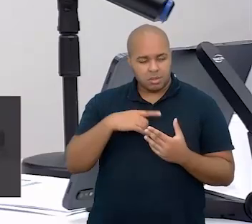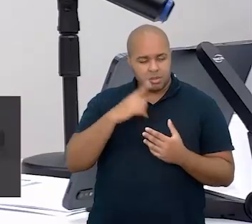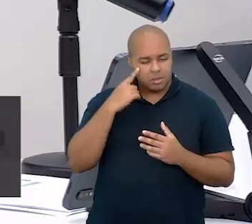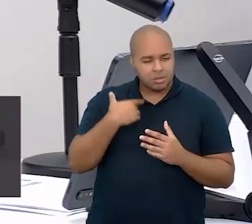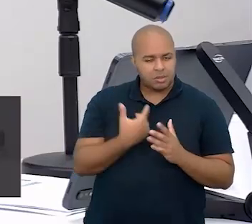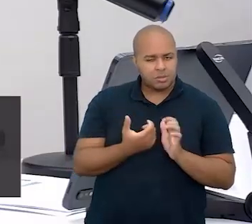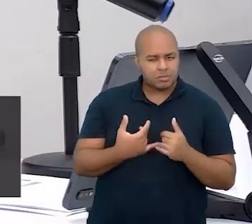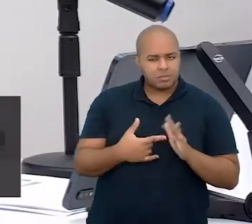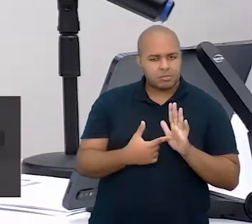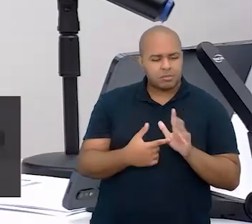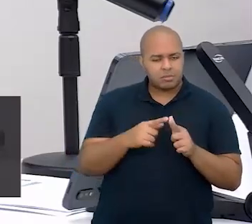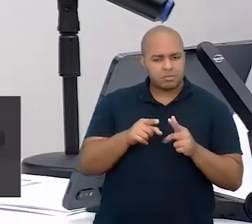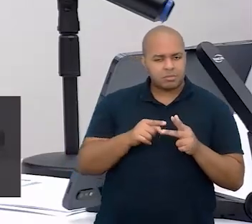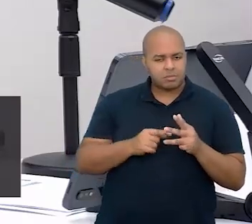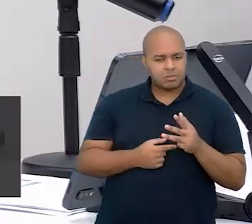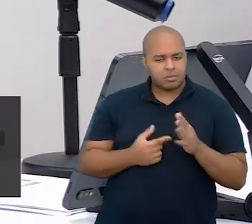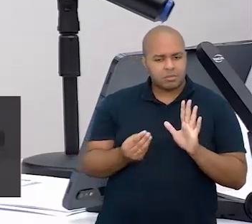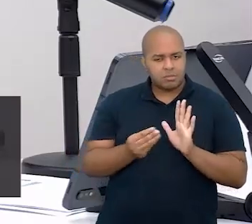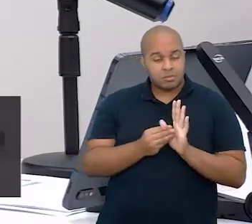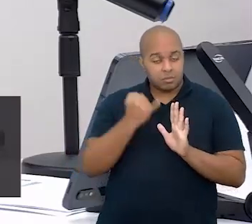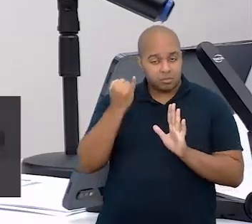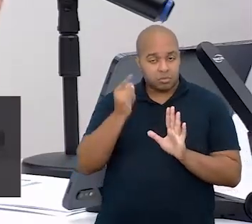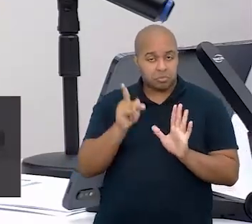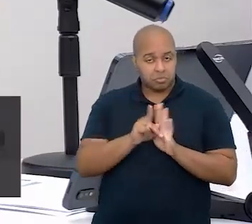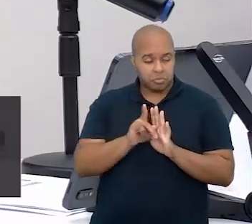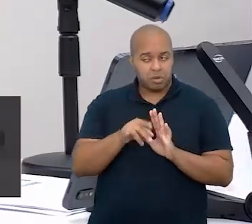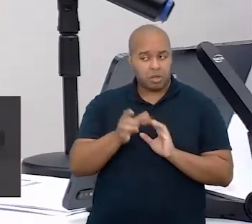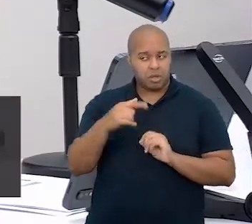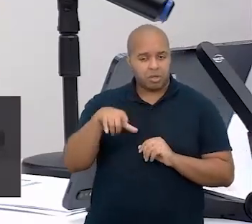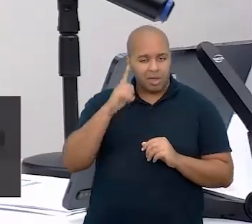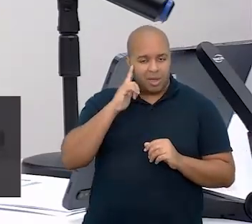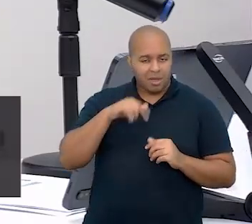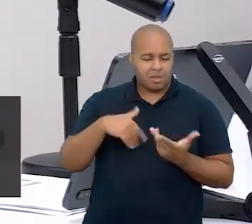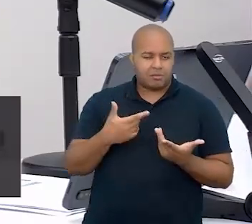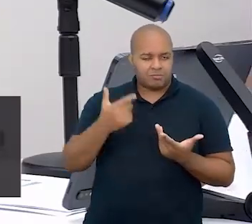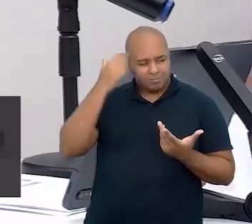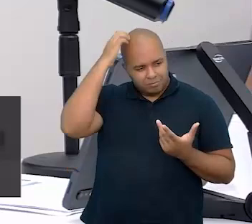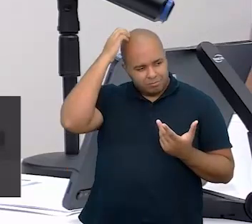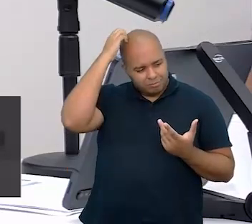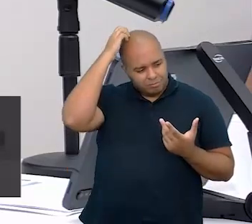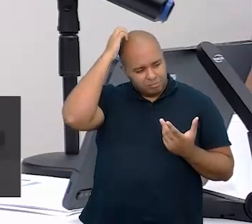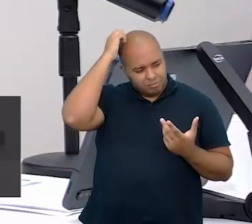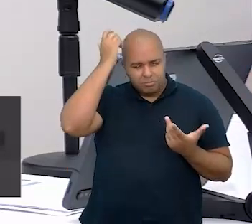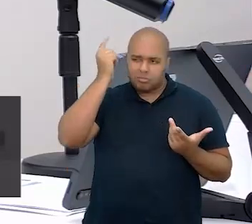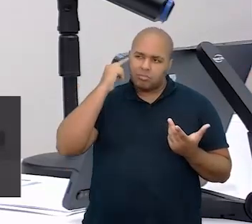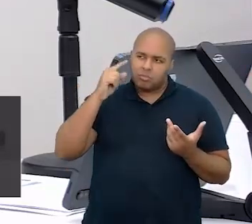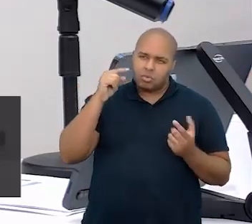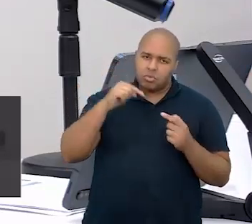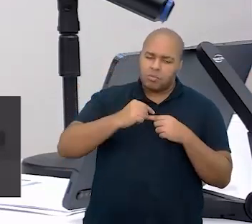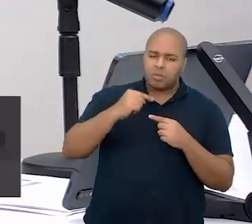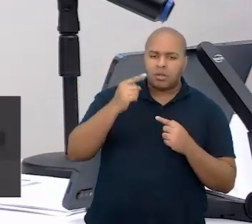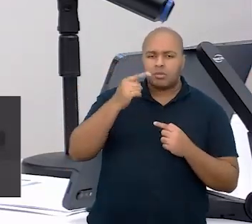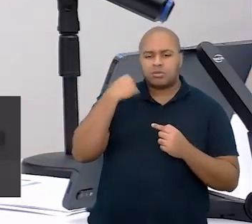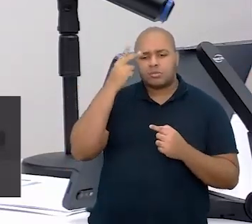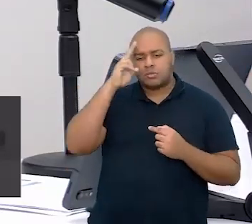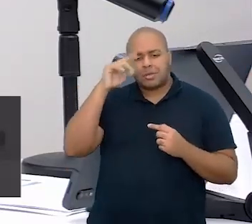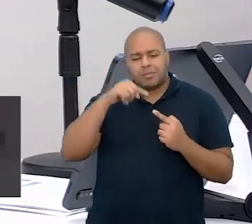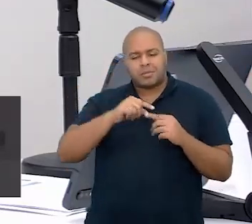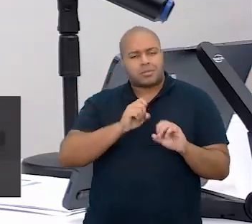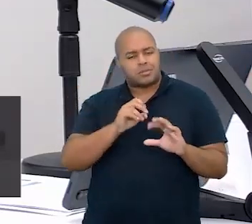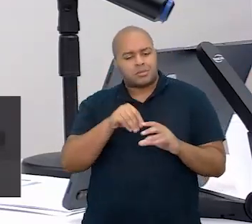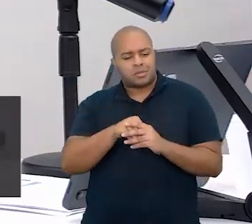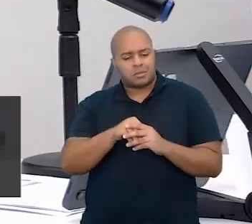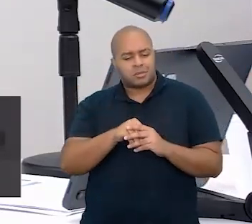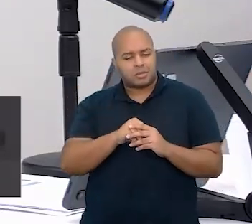destaca três marcos fundamentais que são pontos da nossa história em termos de educação